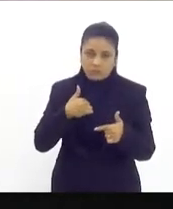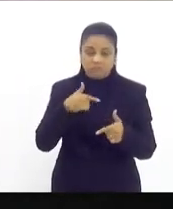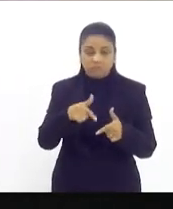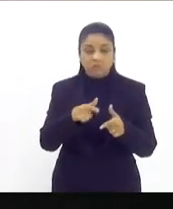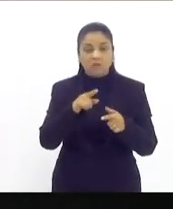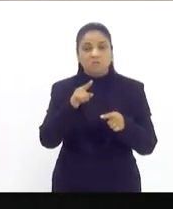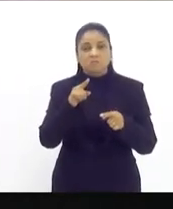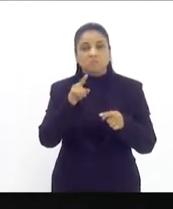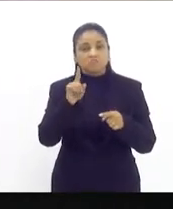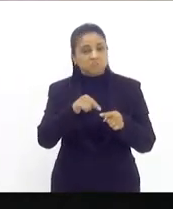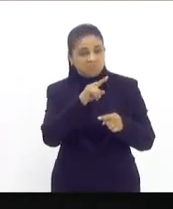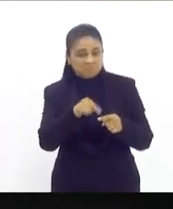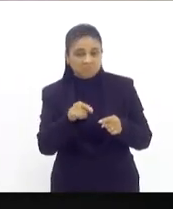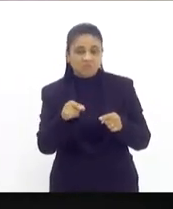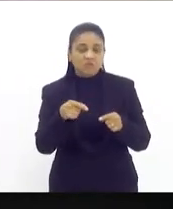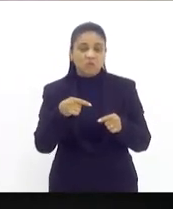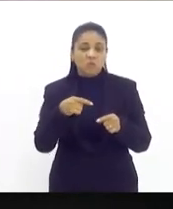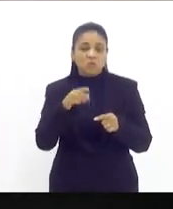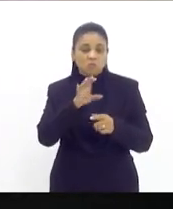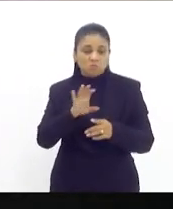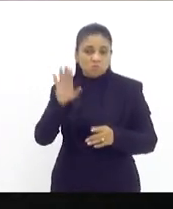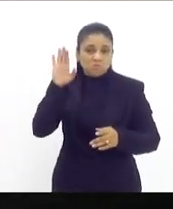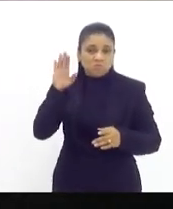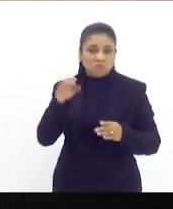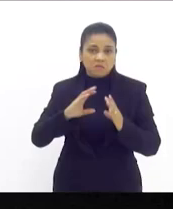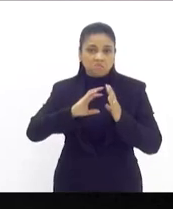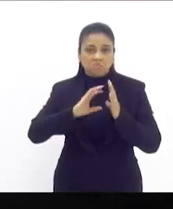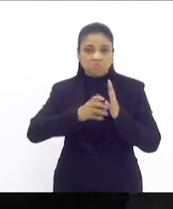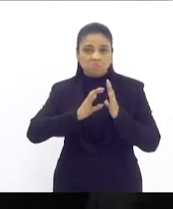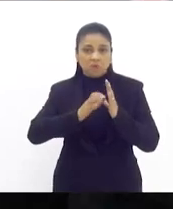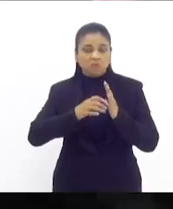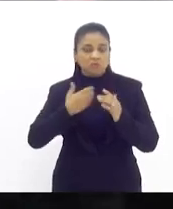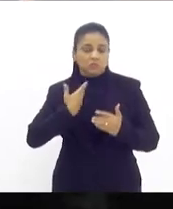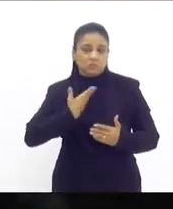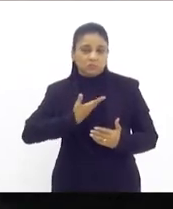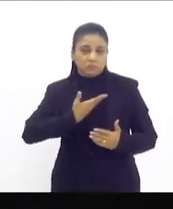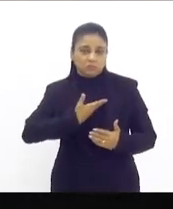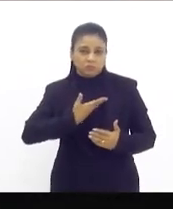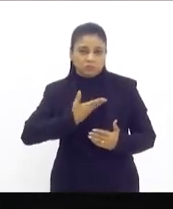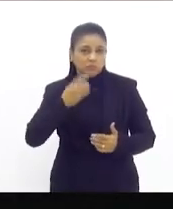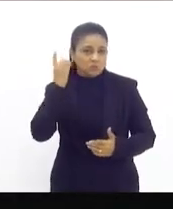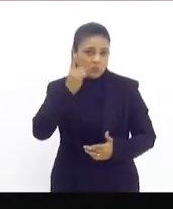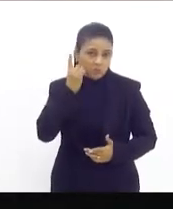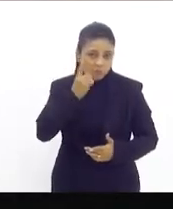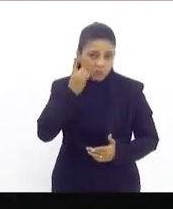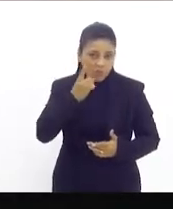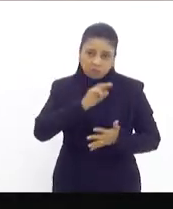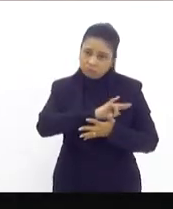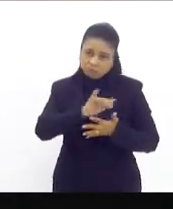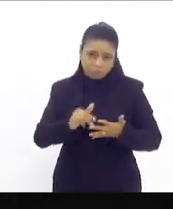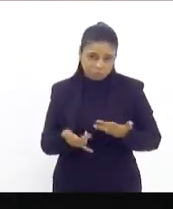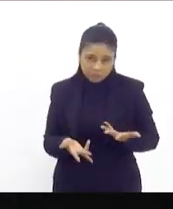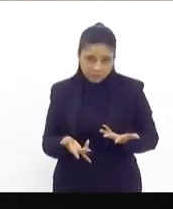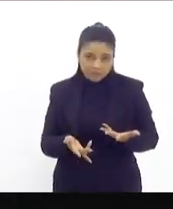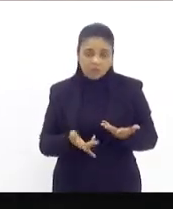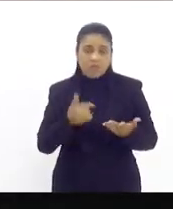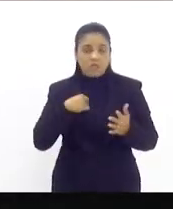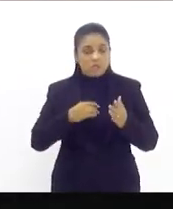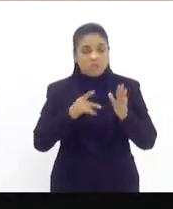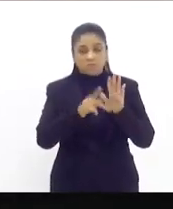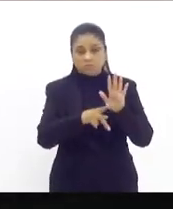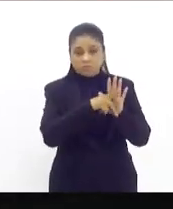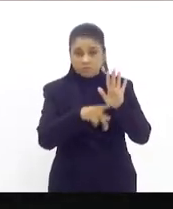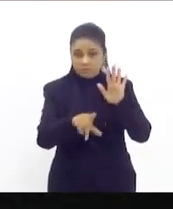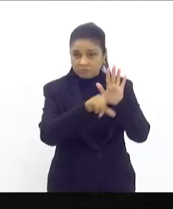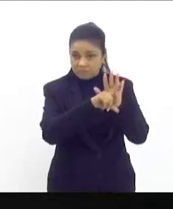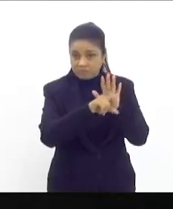o mandato de todo colega, que se tiver aqui agora, depender de ter a sua lei, se o projeto de lei aprovado nessa